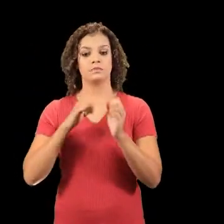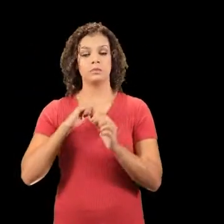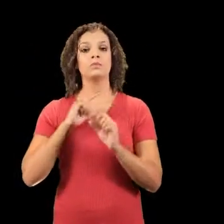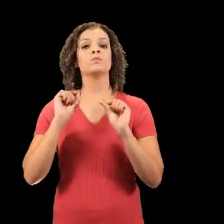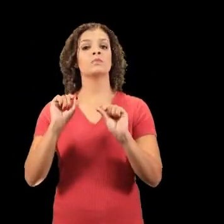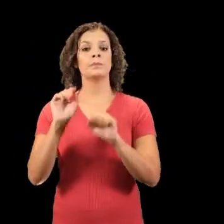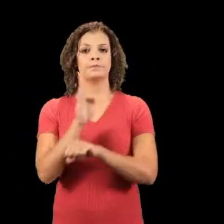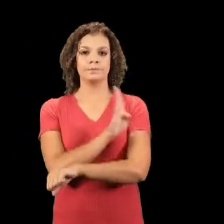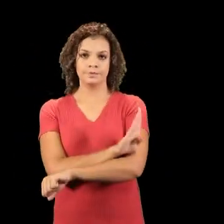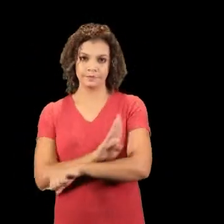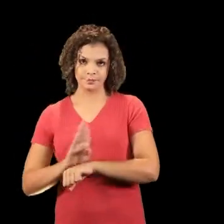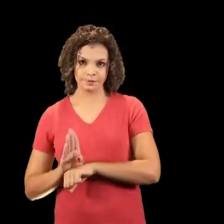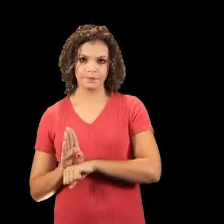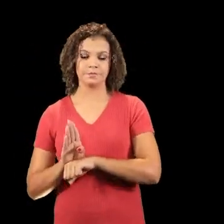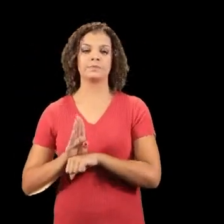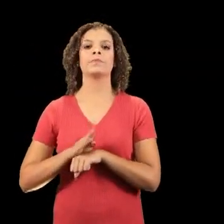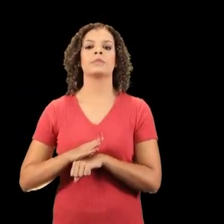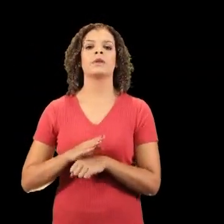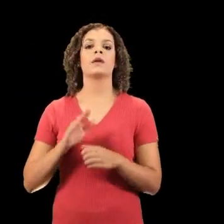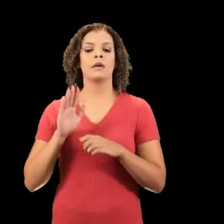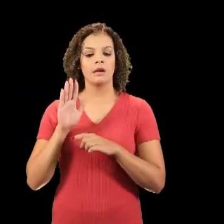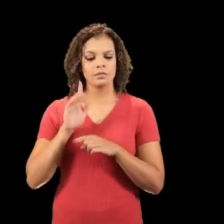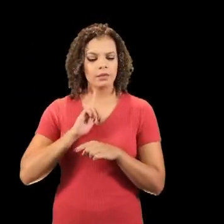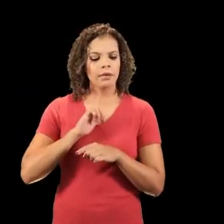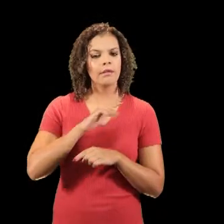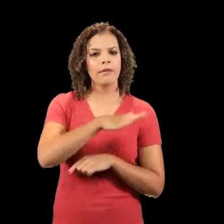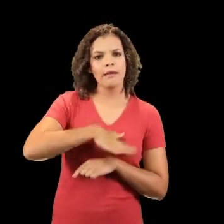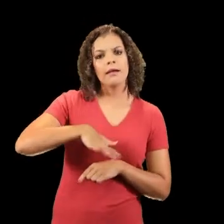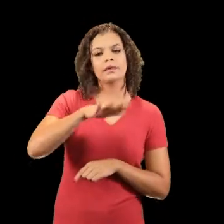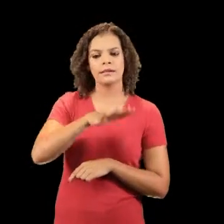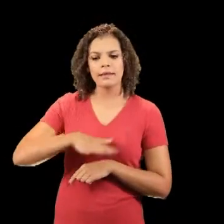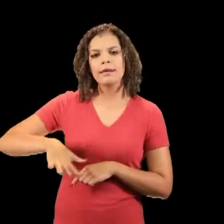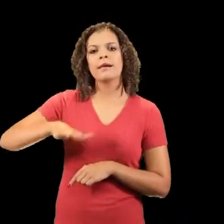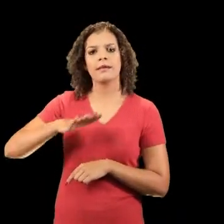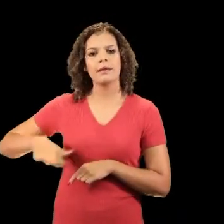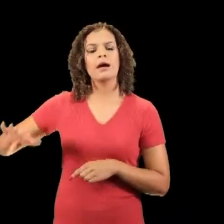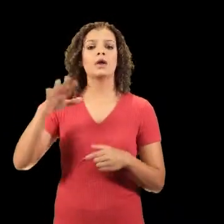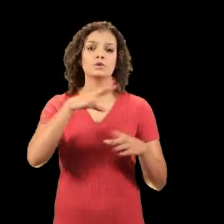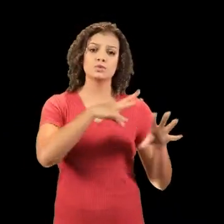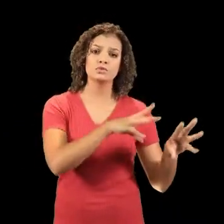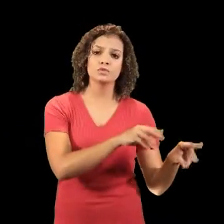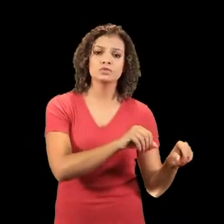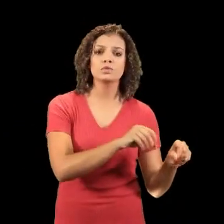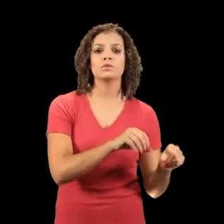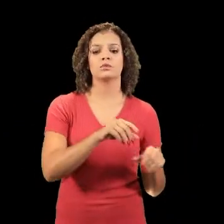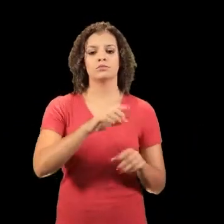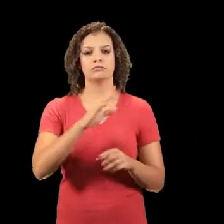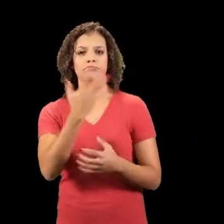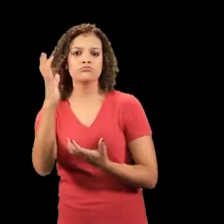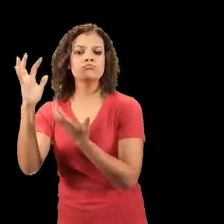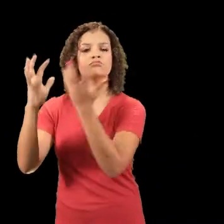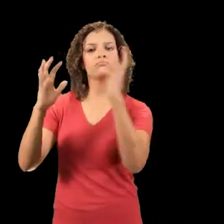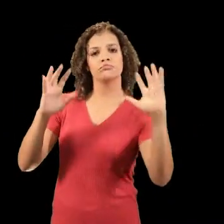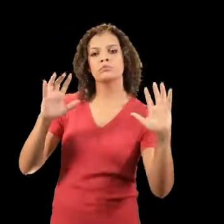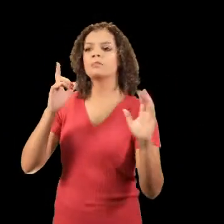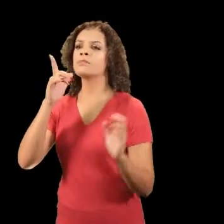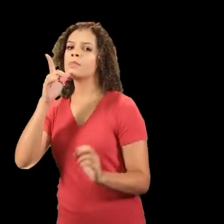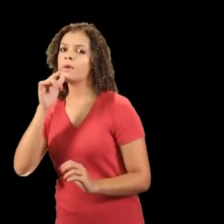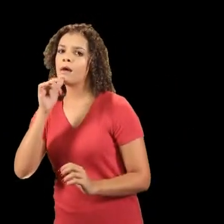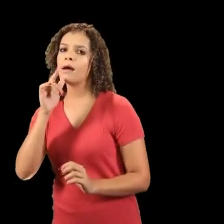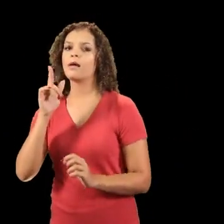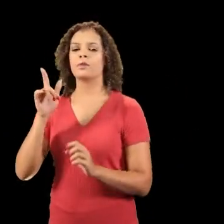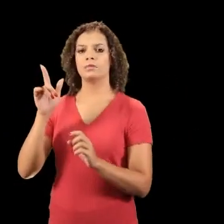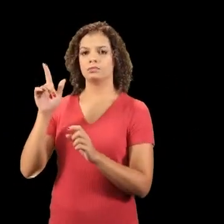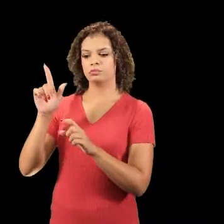oferecido na modalidade de bacharelado e ele atribui áreas que estudam o solo, o meio ambiente, recursos